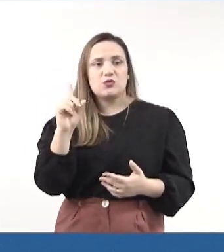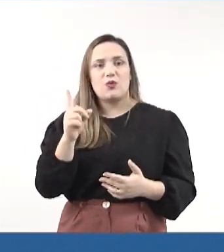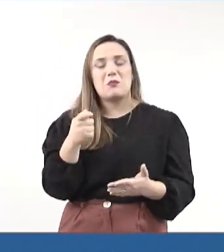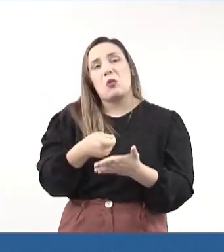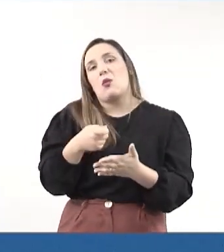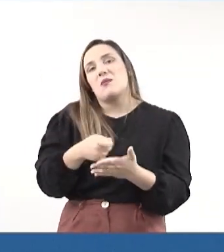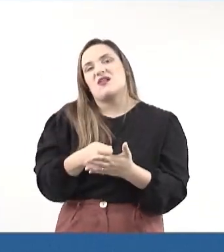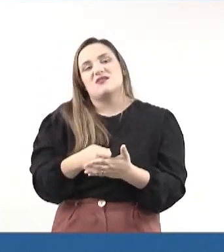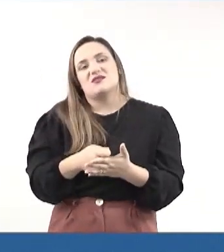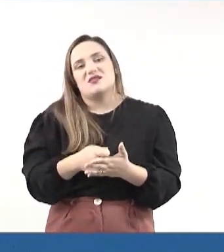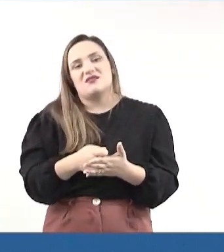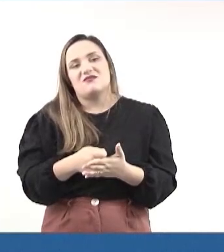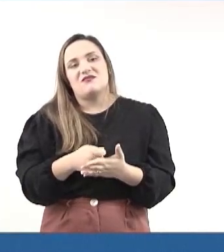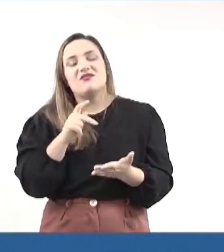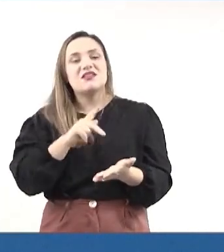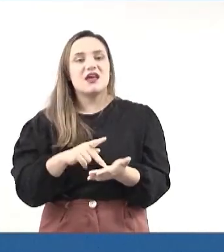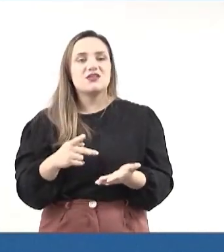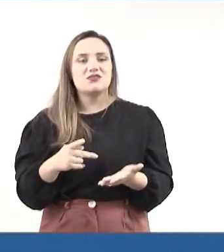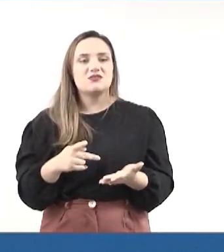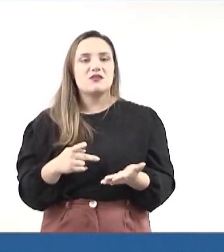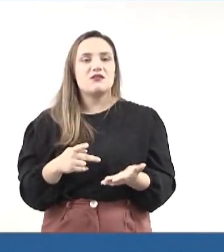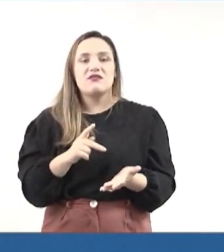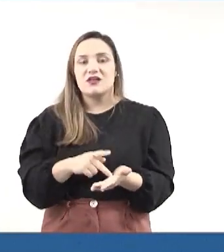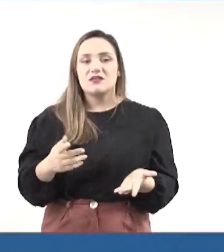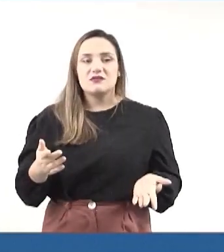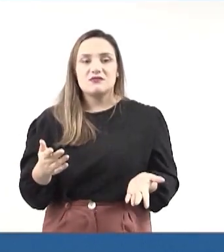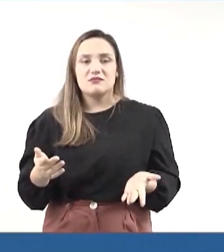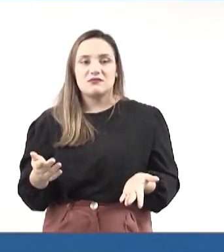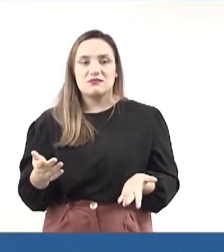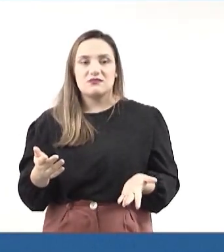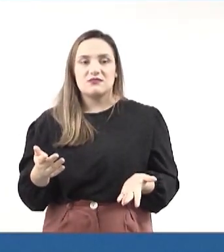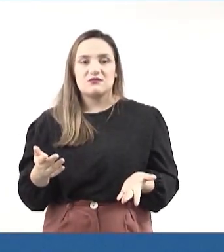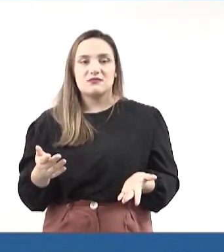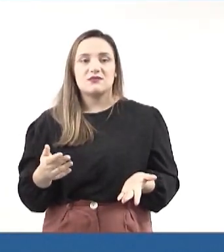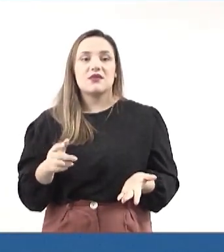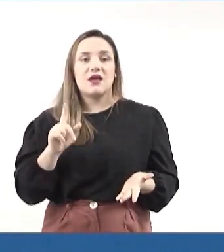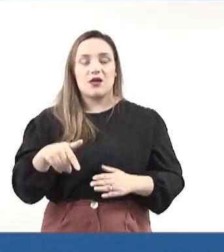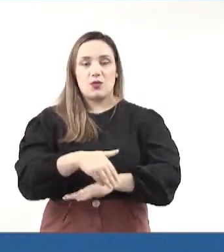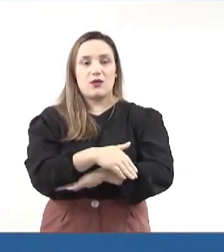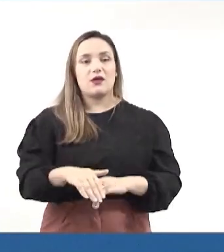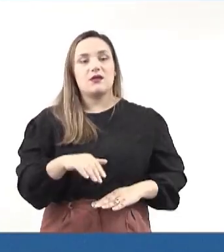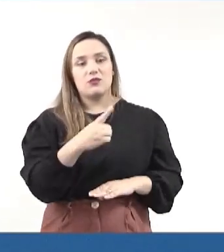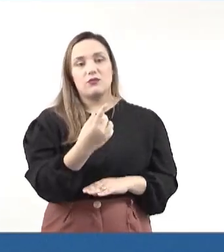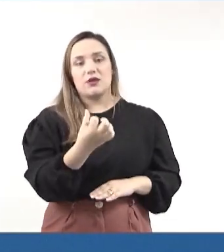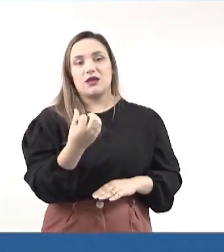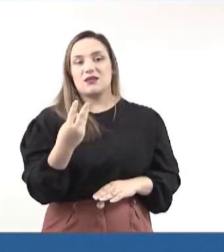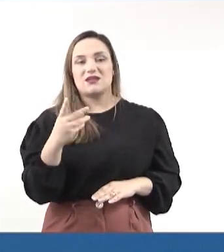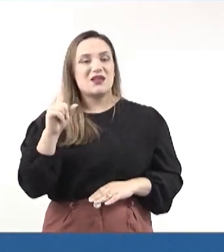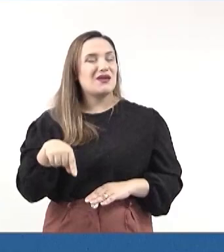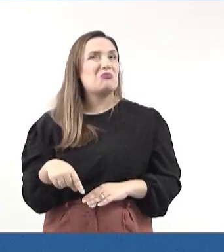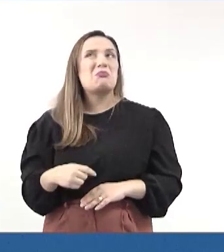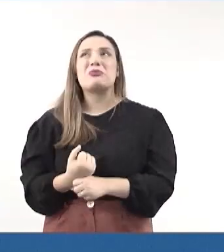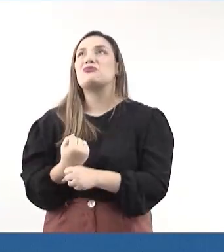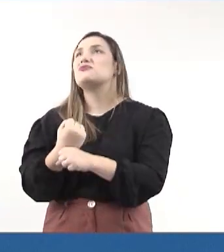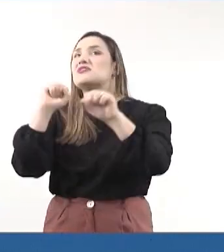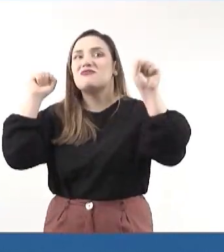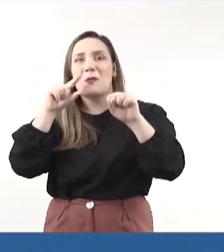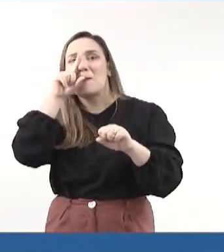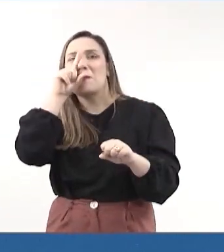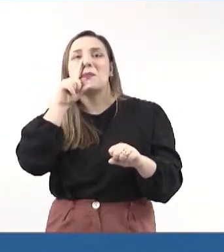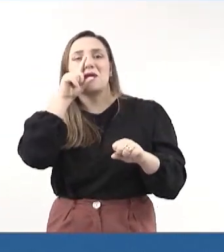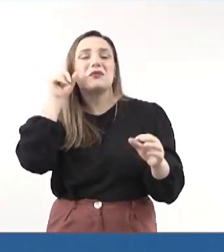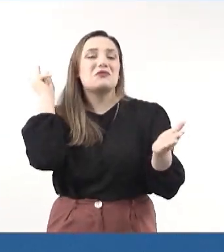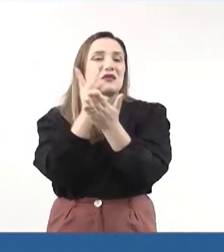vazia. É porque, realmente, é a realidade. Essa 163, ela está insuportável de andar. É um perigo